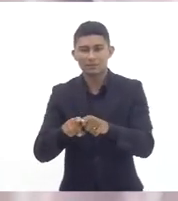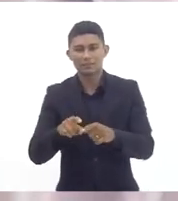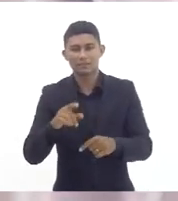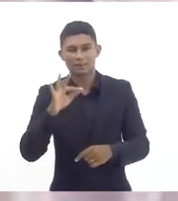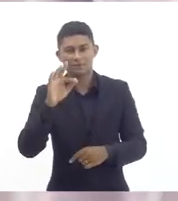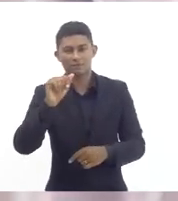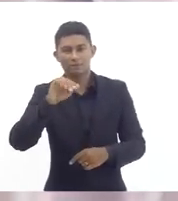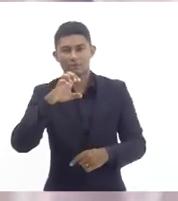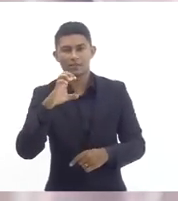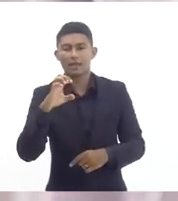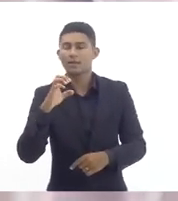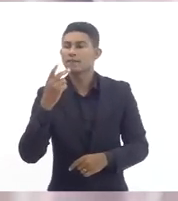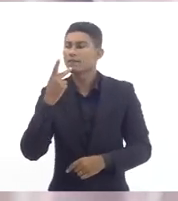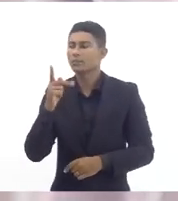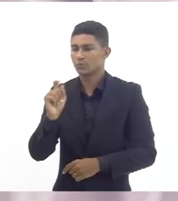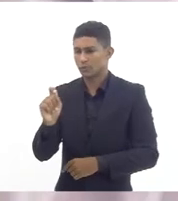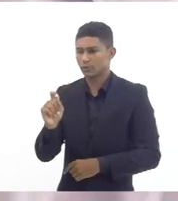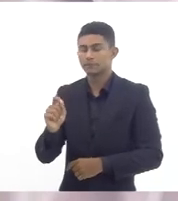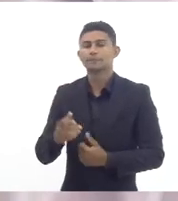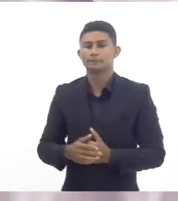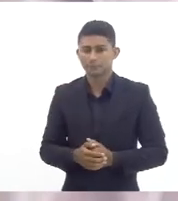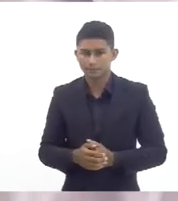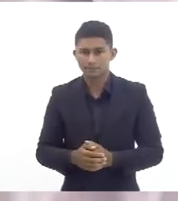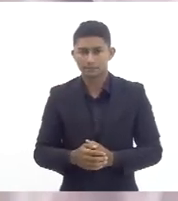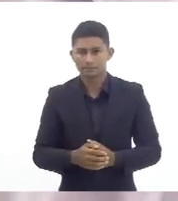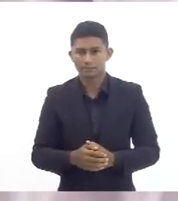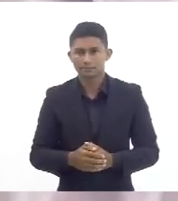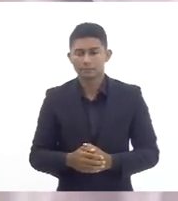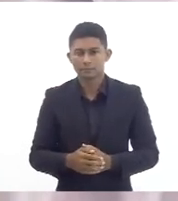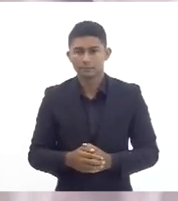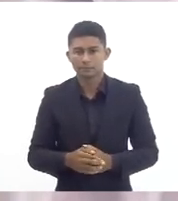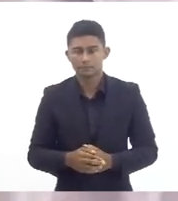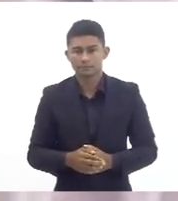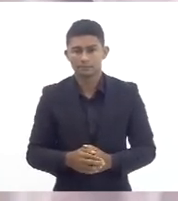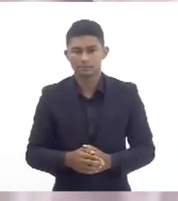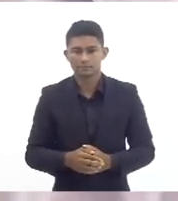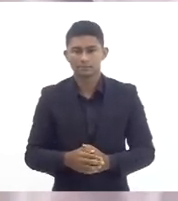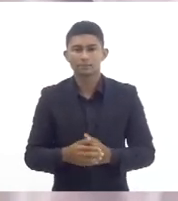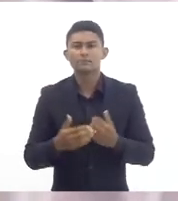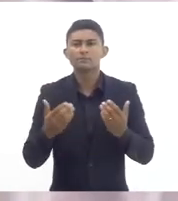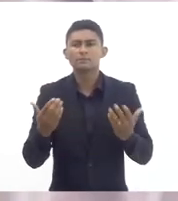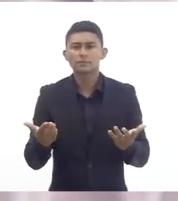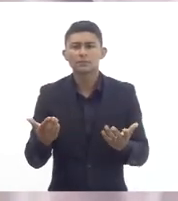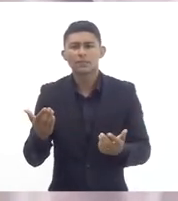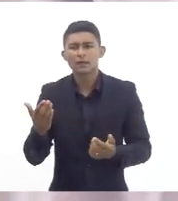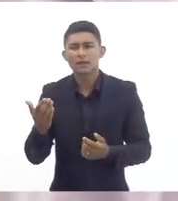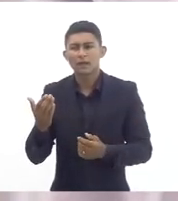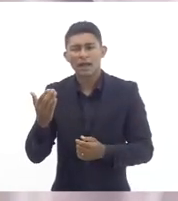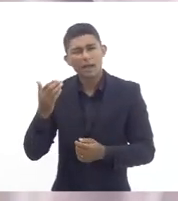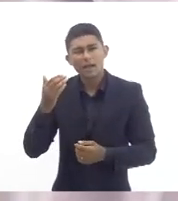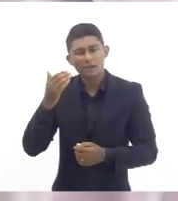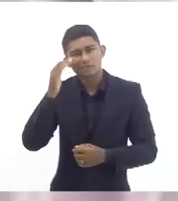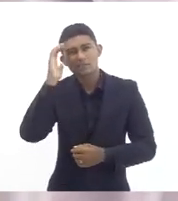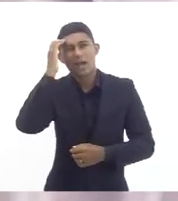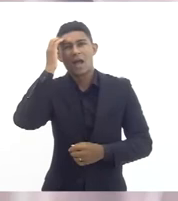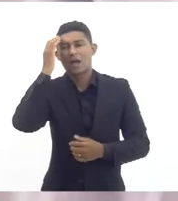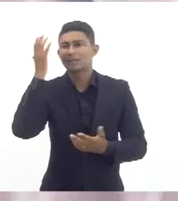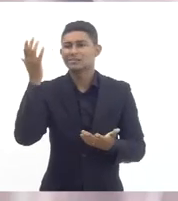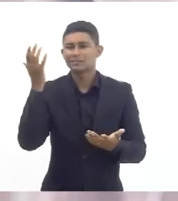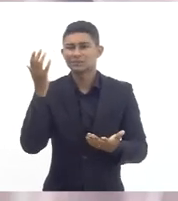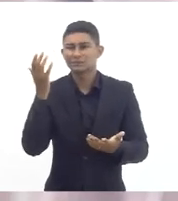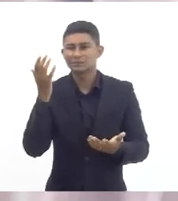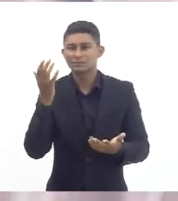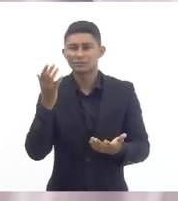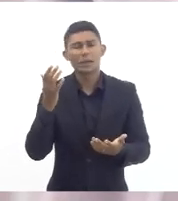que o entendimento ele não pode ser do mínimo do mínimo não pode ser os